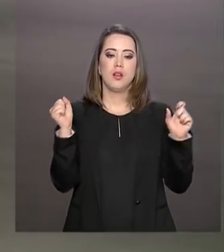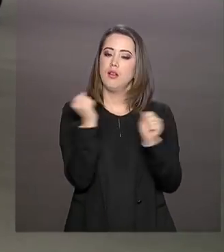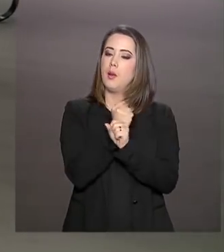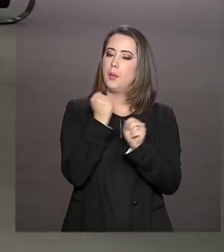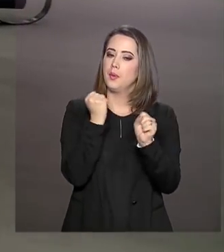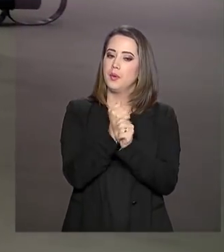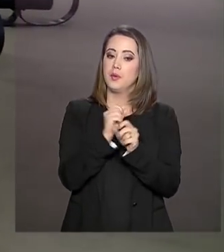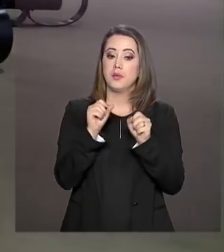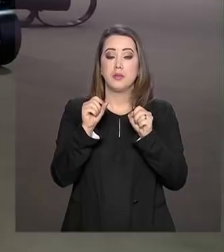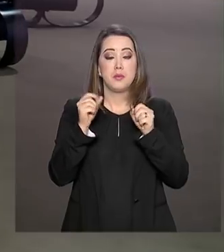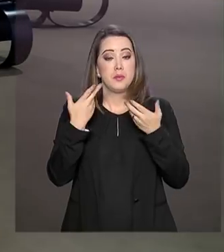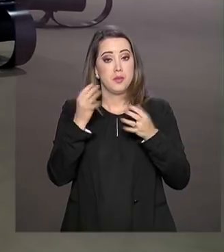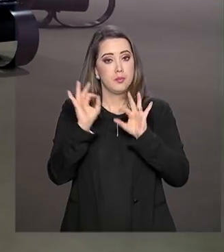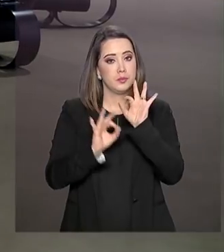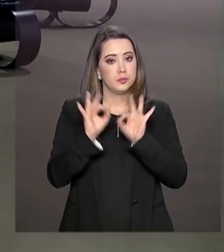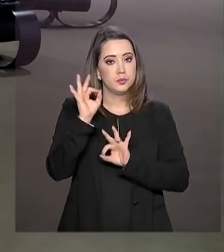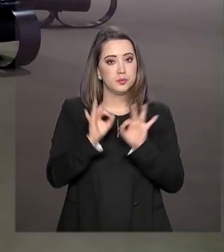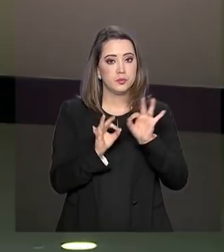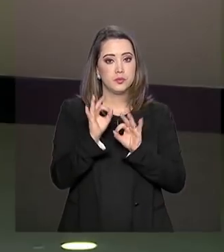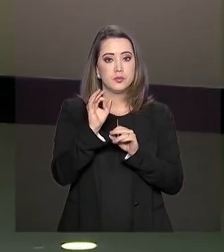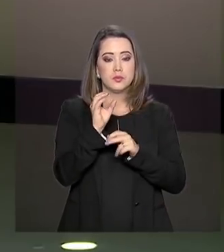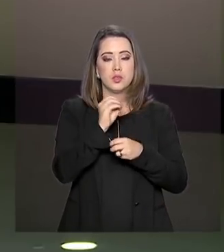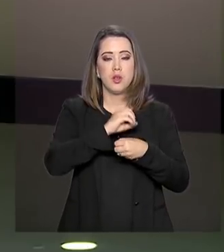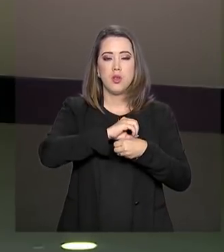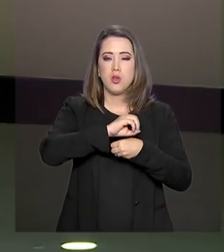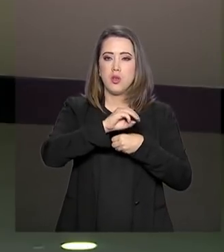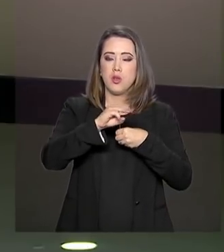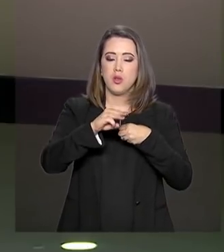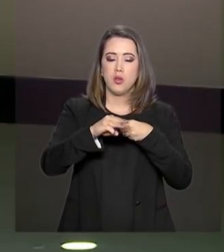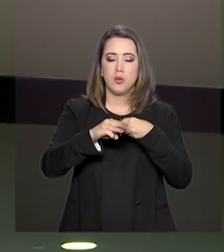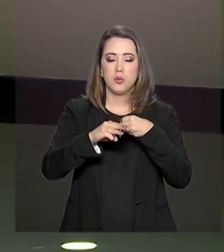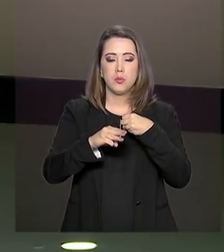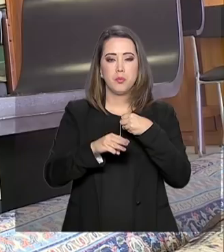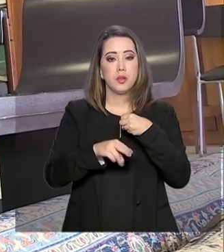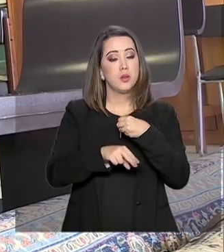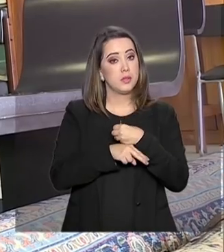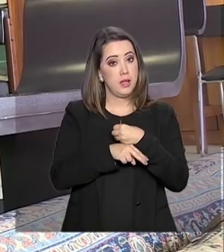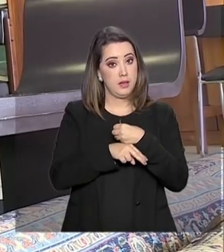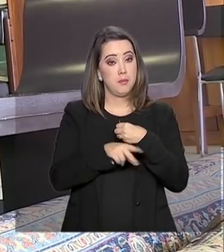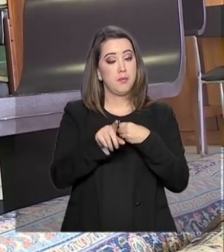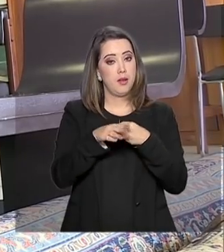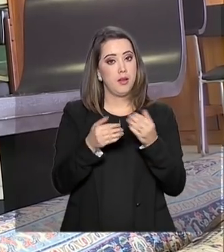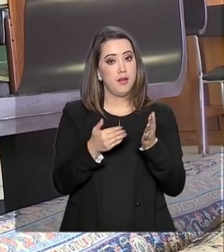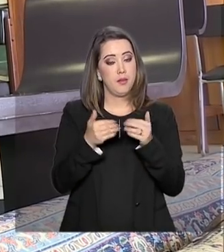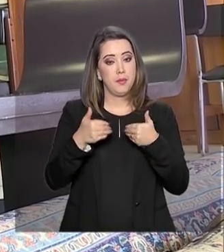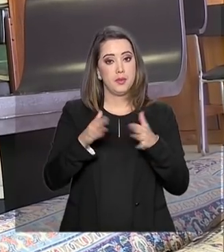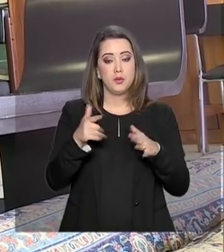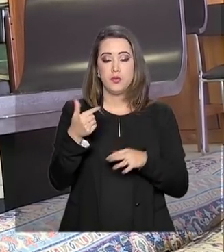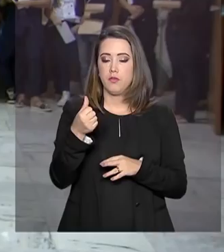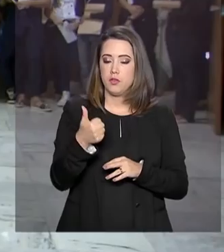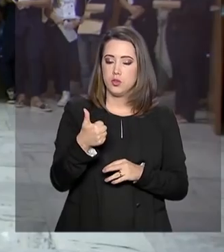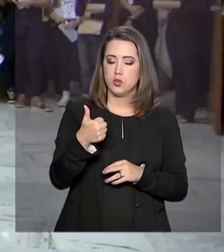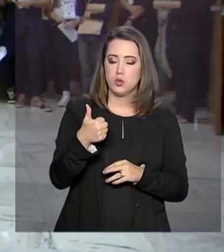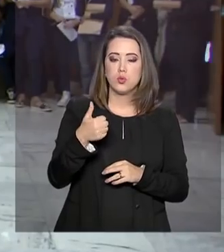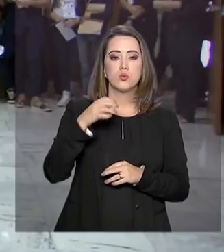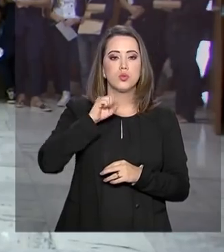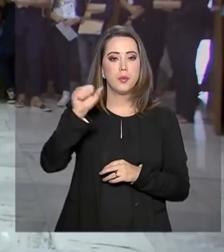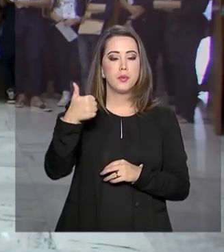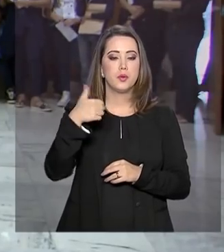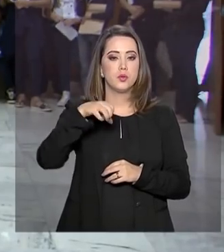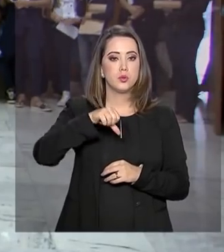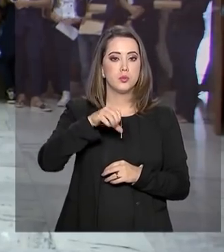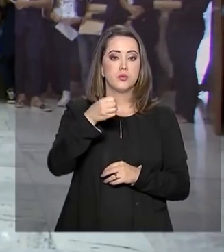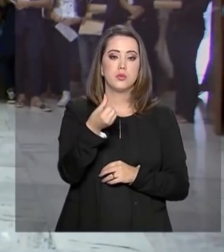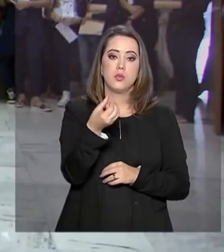projetada pelo arquiteto Oscar Niemeyer, foi inaugurada em 21 de abril de 1960. A história